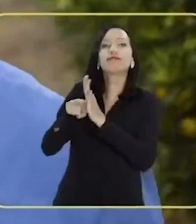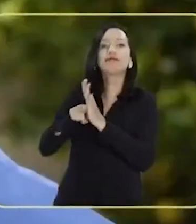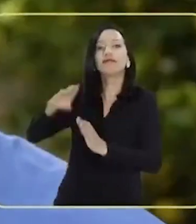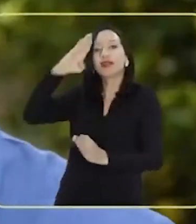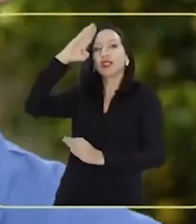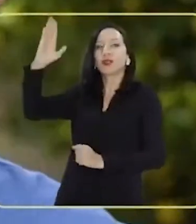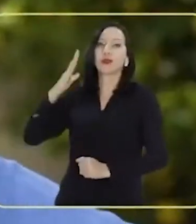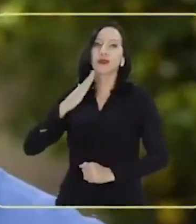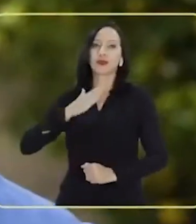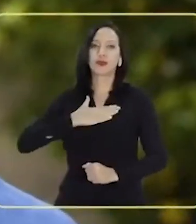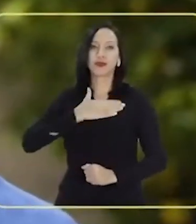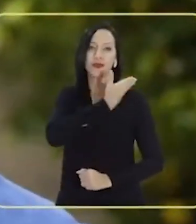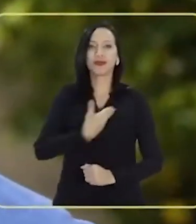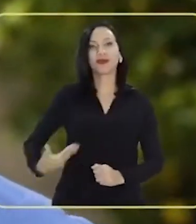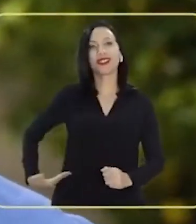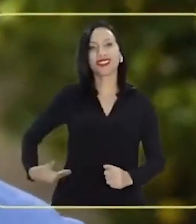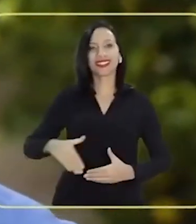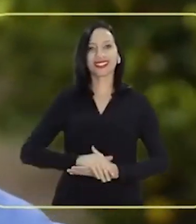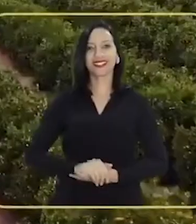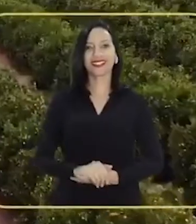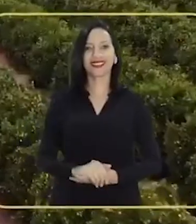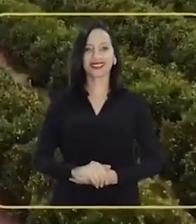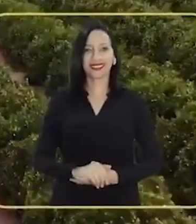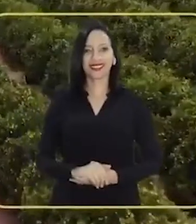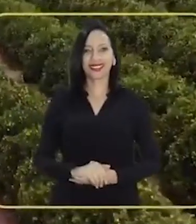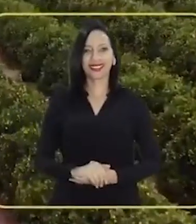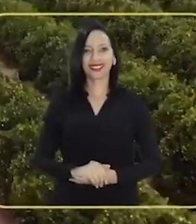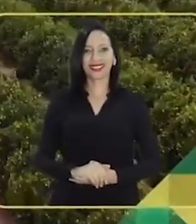pesquisa Serão prioridades em meu governo